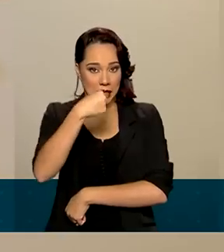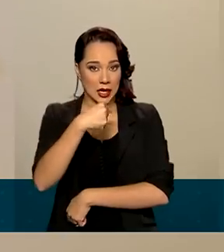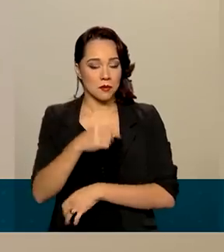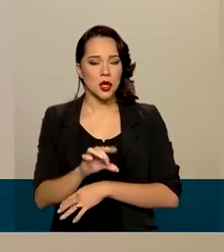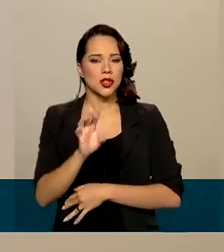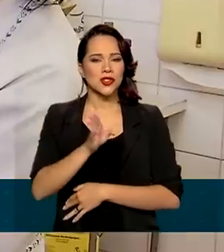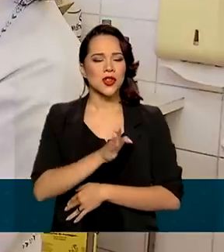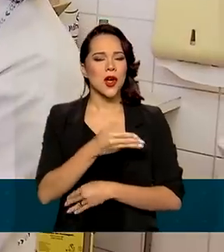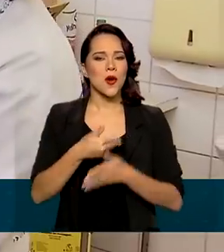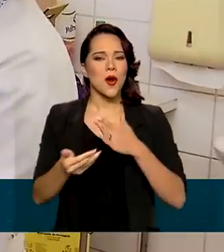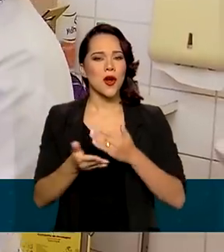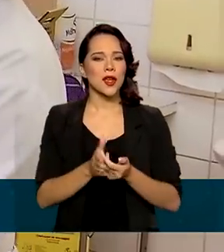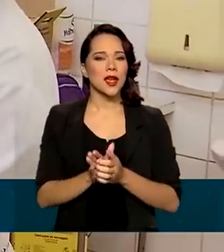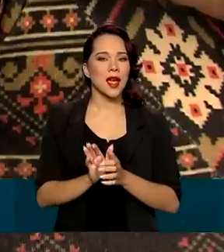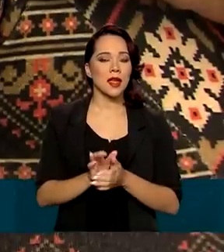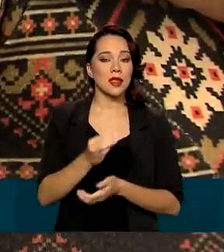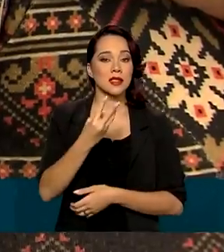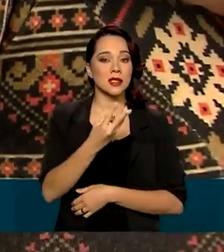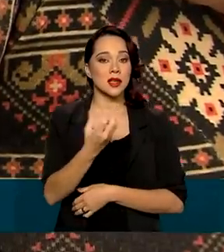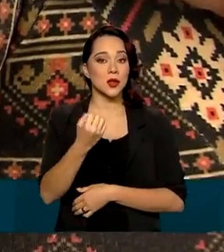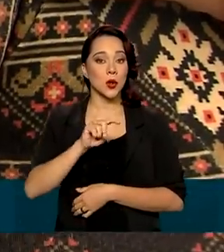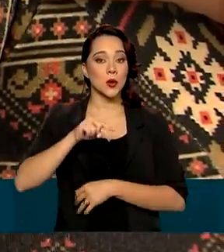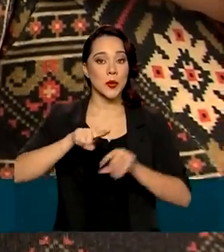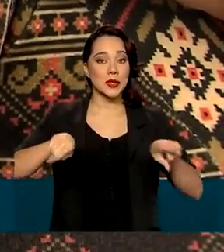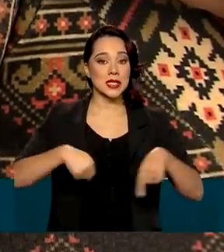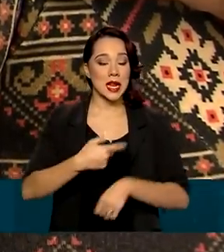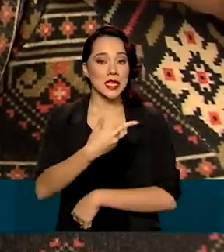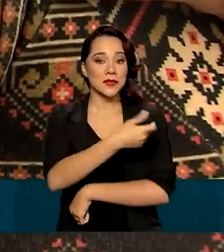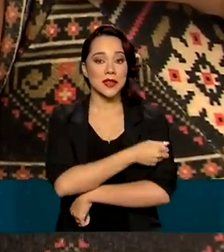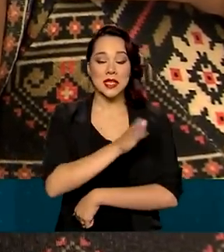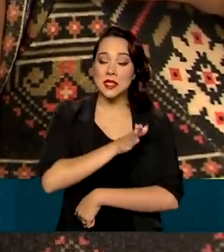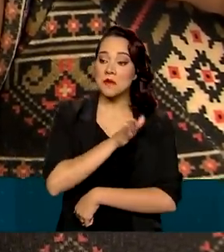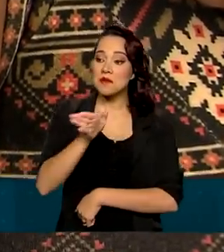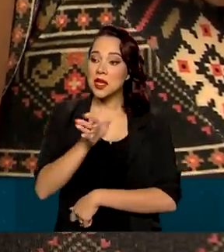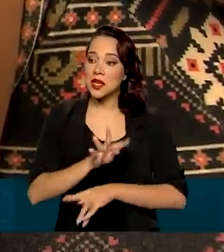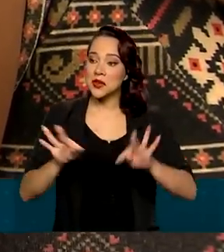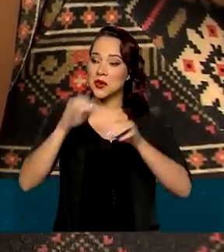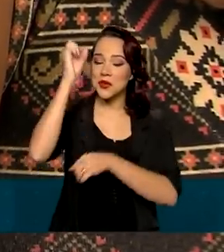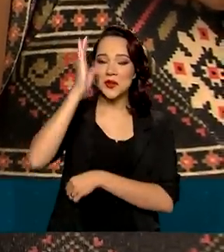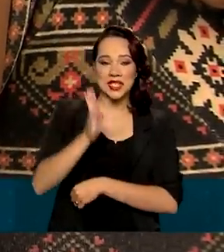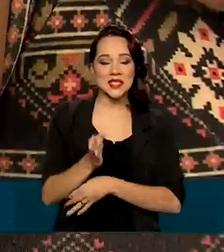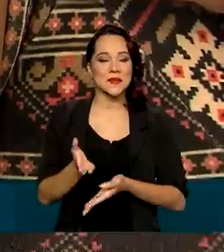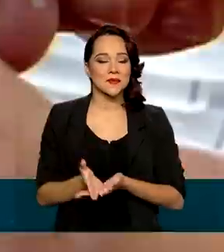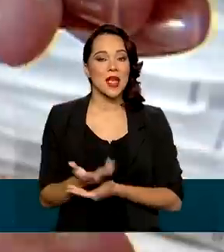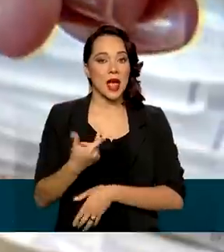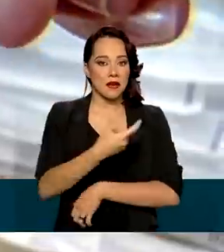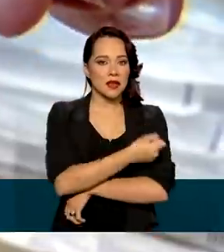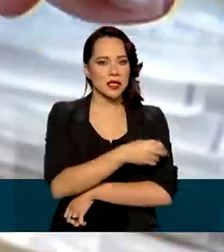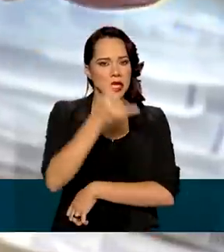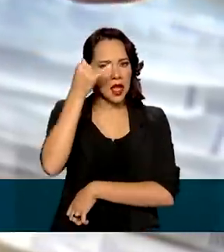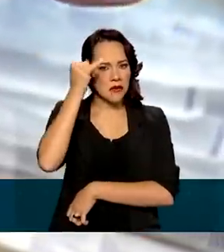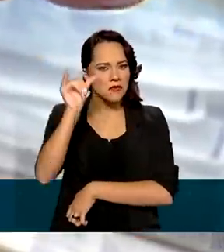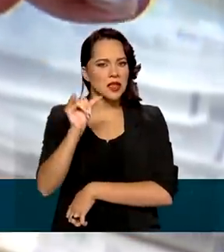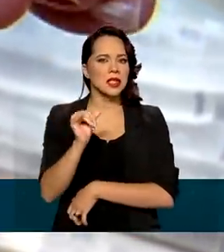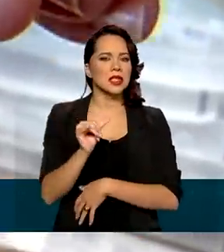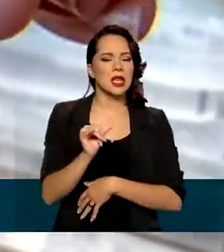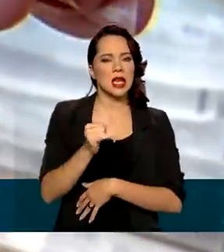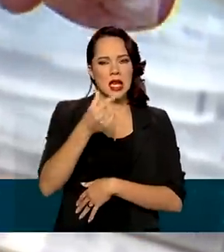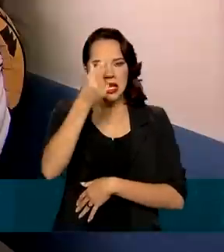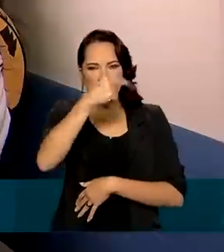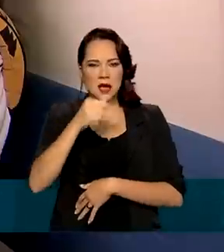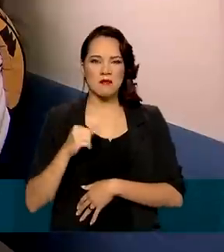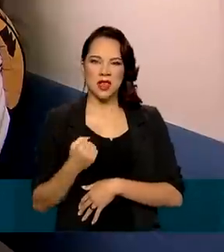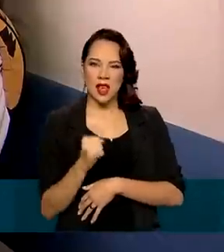influenza, basta ir a qualquer uma das 38 mil salas de vacina em todo o país. A vacina previne o surgimento de complicações da